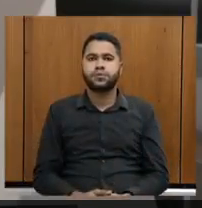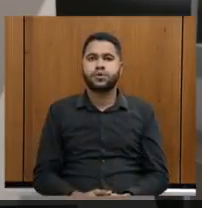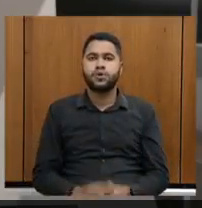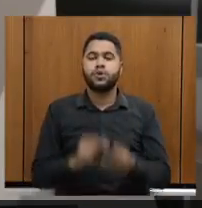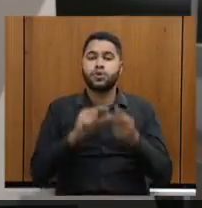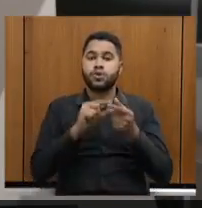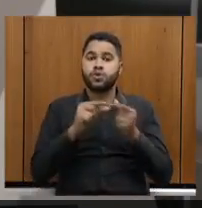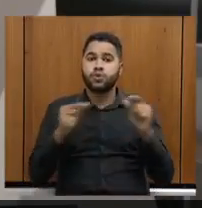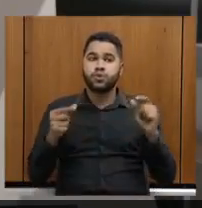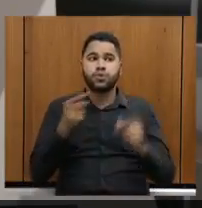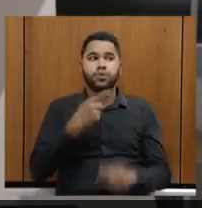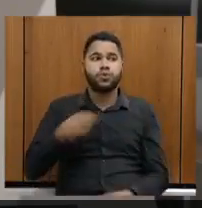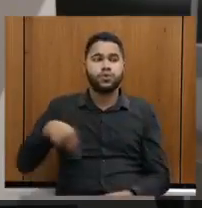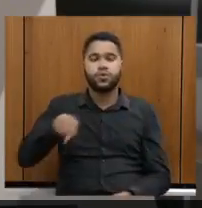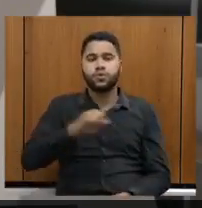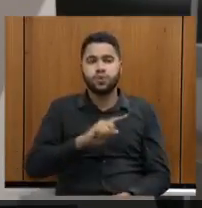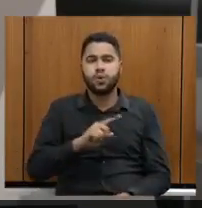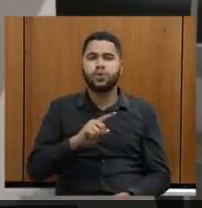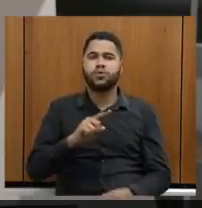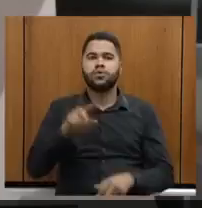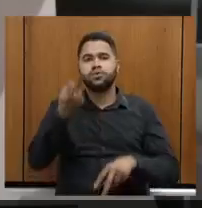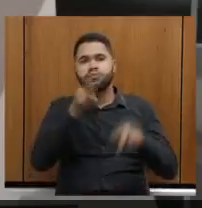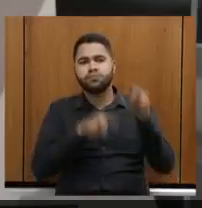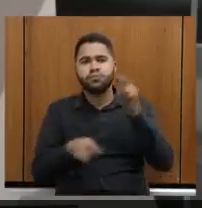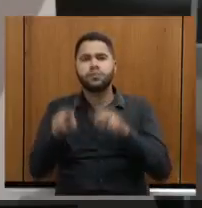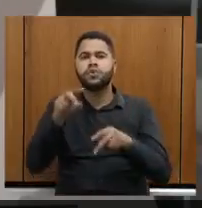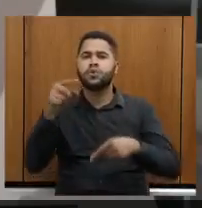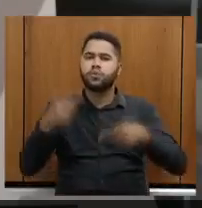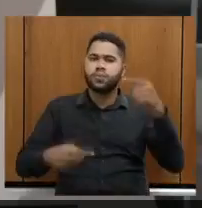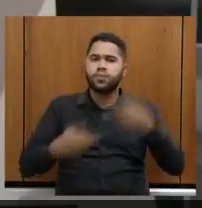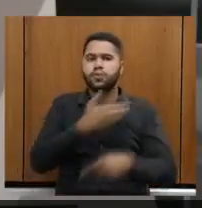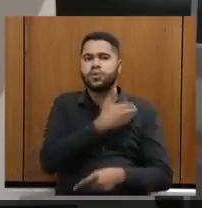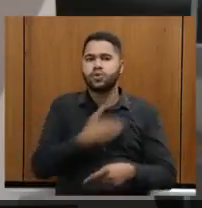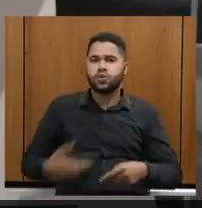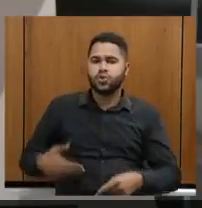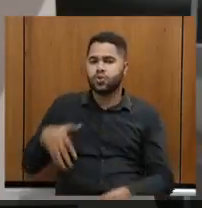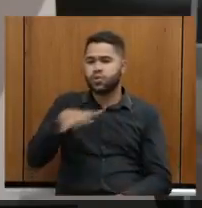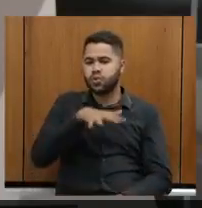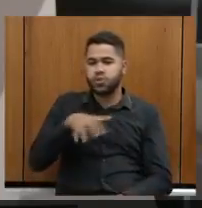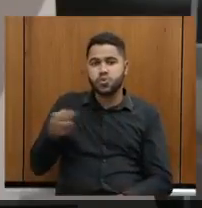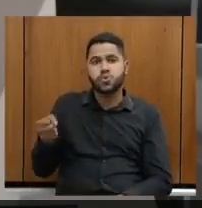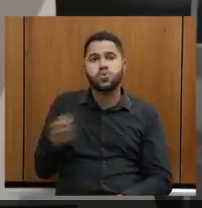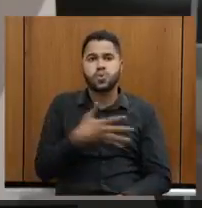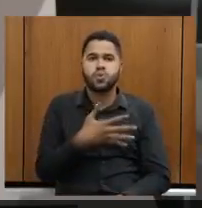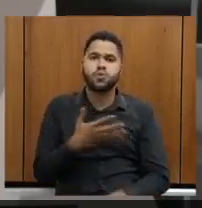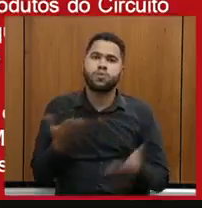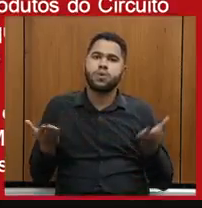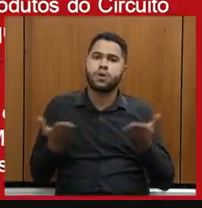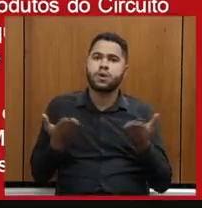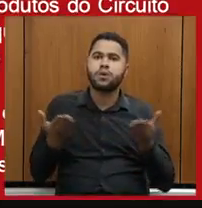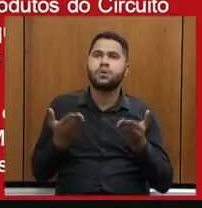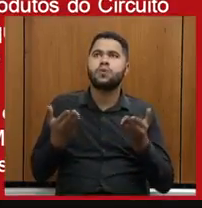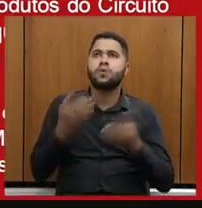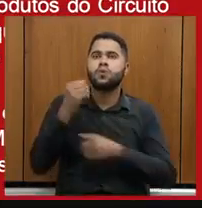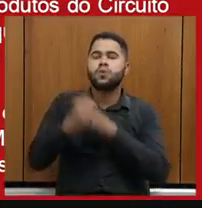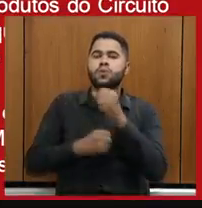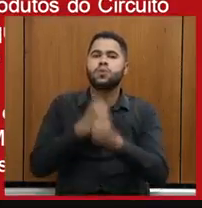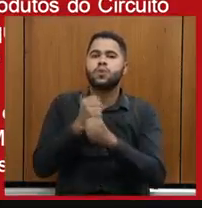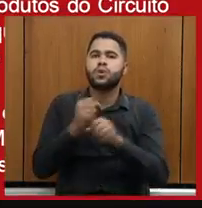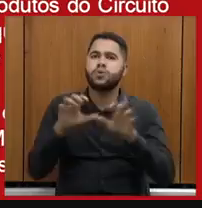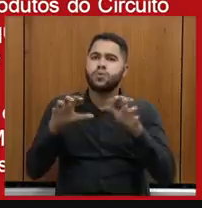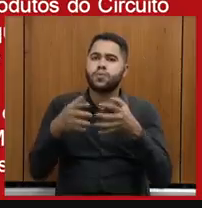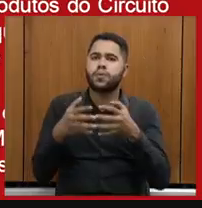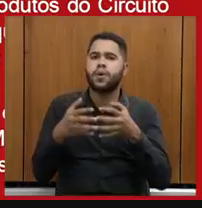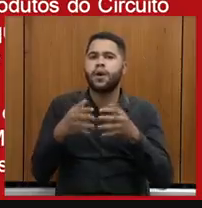Estruturação. Nós estamos revisando todas as políticas públicas de acordo com o novo cenário. Nós deveremos mandar agora, no próximo ano, um pacote